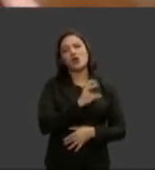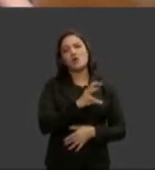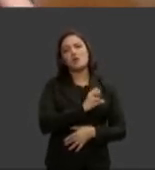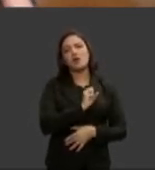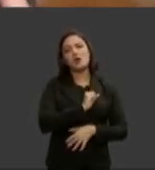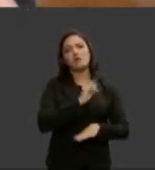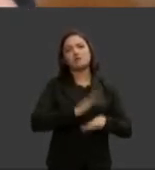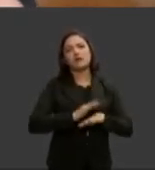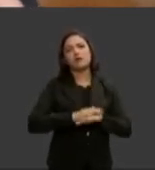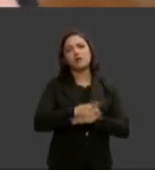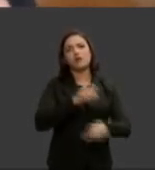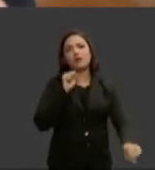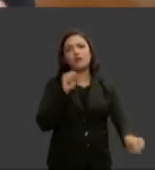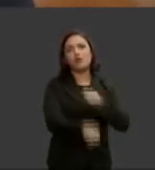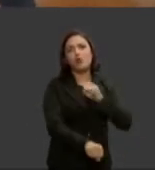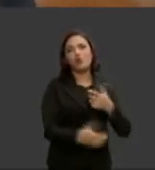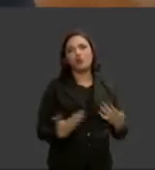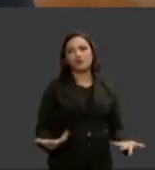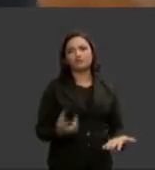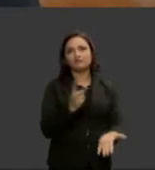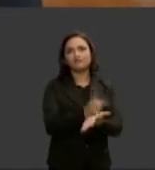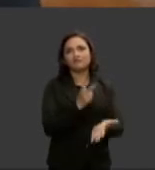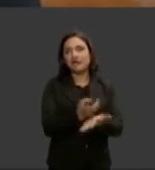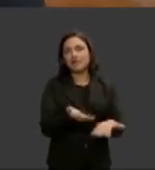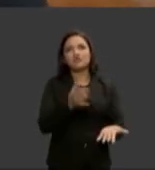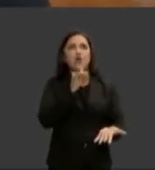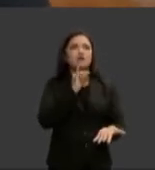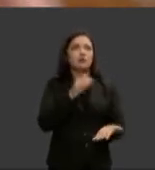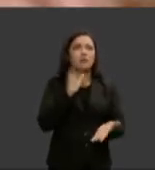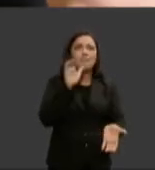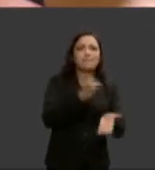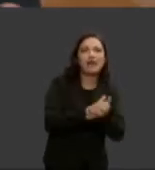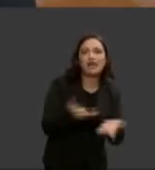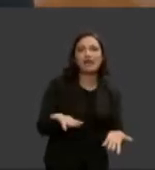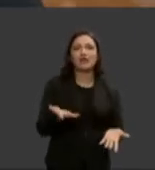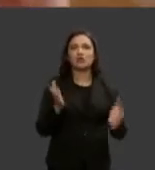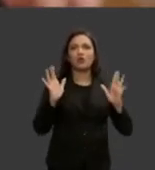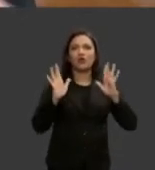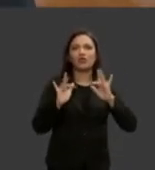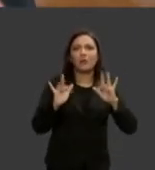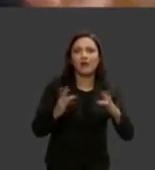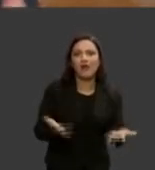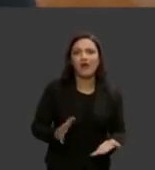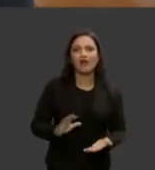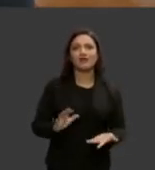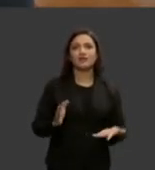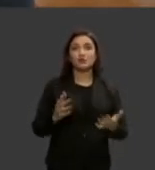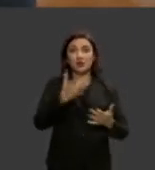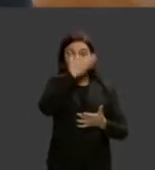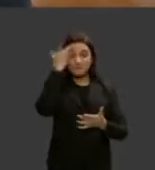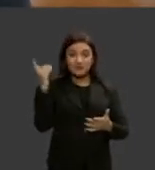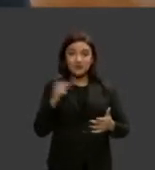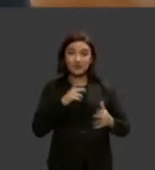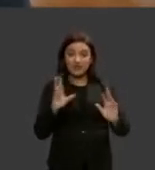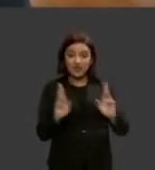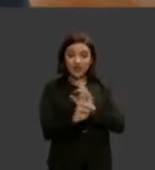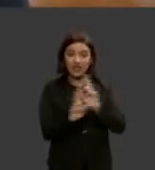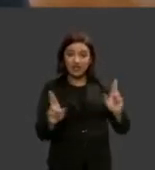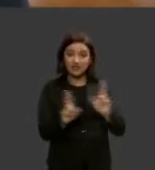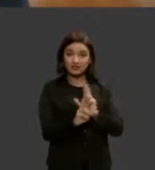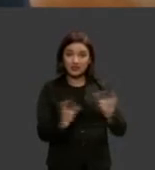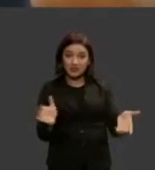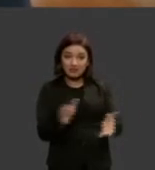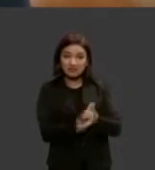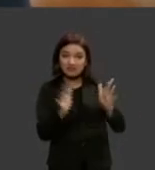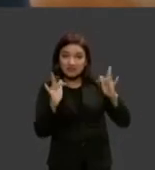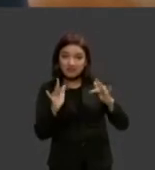marido é o ex-marido é o namorado o ex-namorado o ficante ou seja a pessoa com quem ela tem um relacionamento e aí que a gente vai